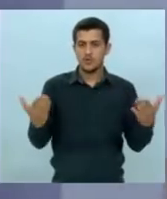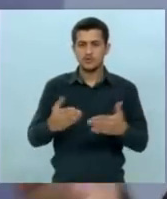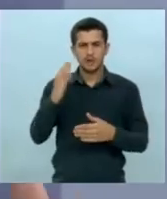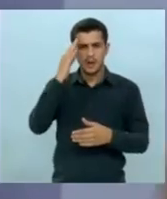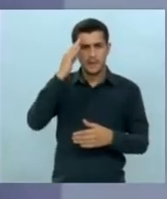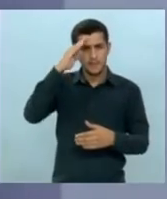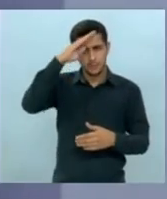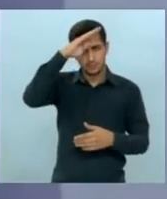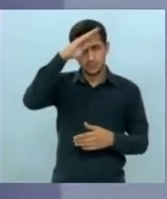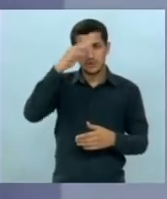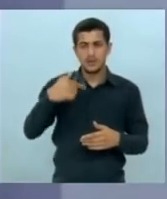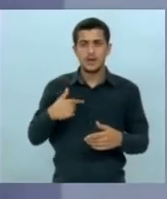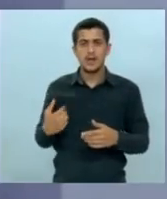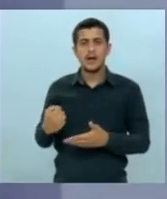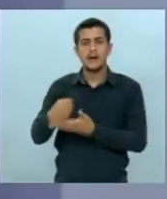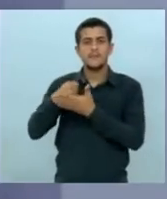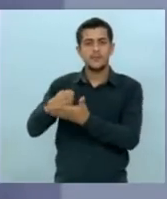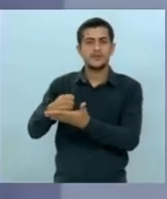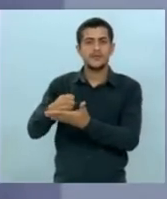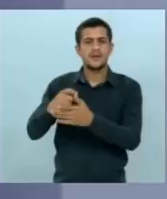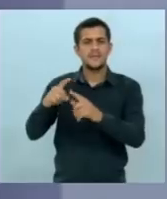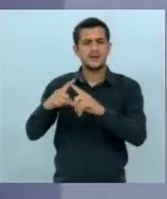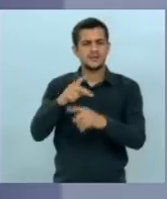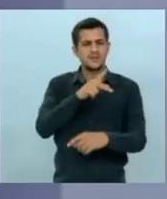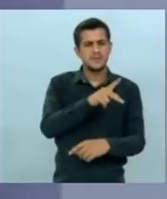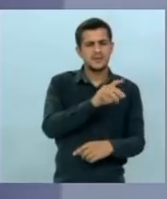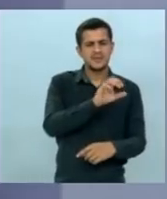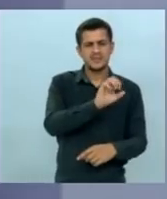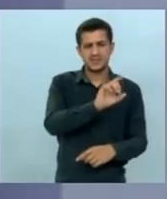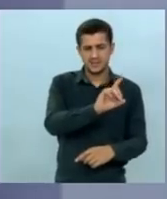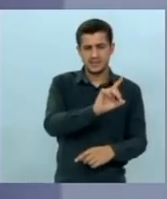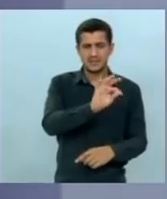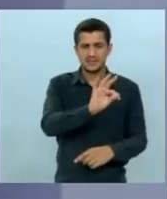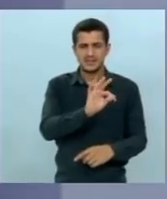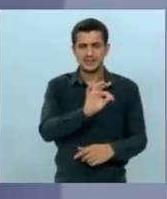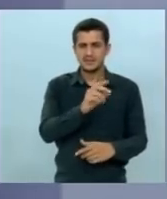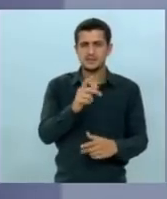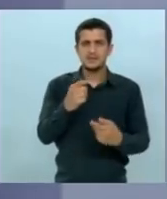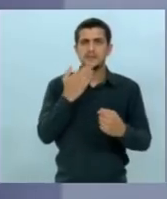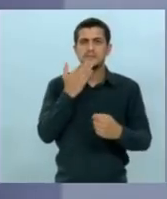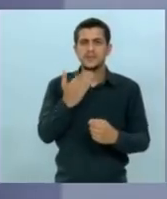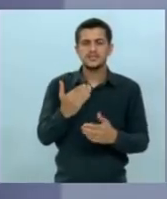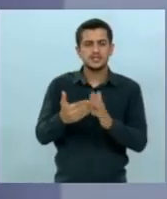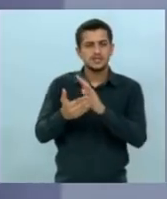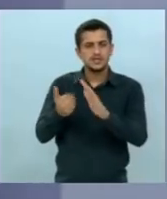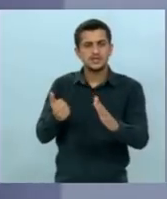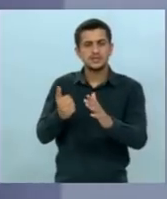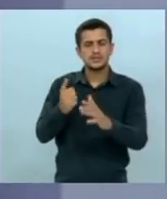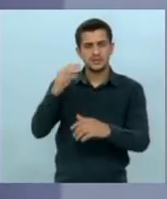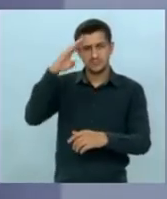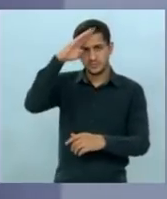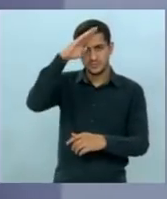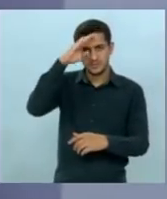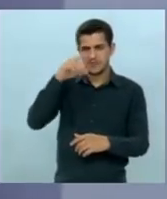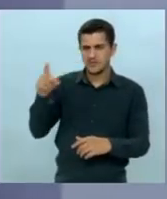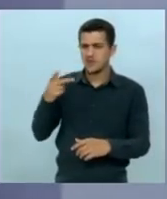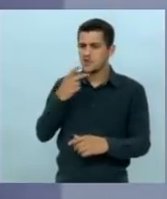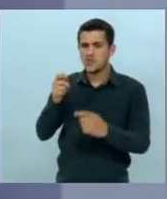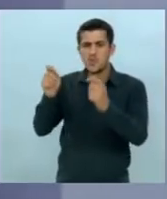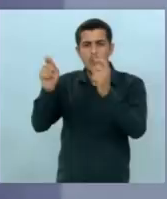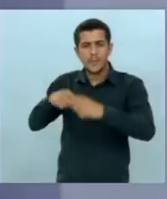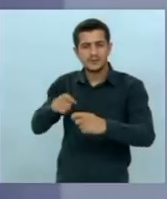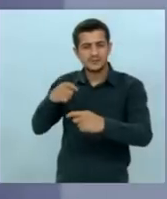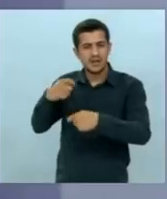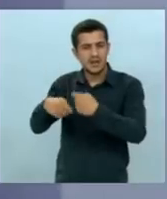mas o partido dele pede a cassação do Bolsonaro o deputado do partido dele falou que o Bolsonaro não tem competência nem para